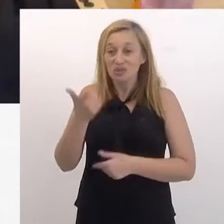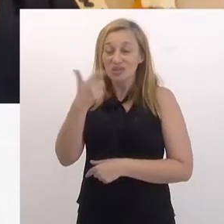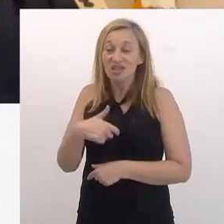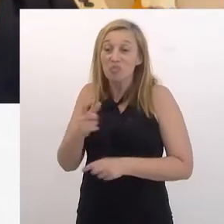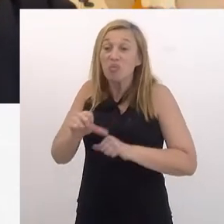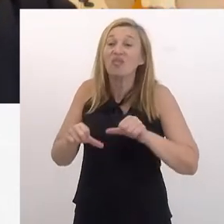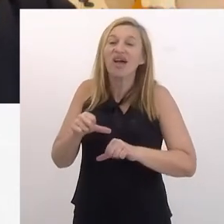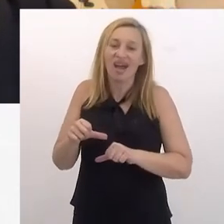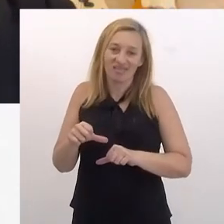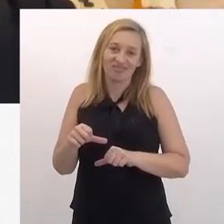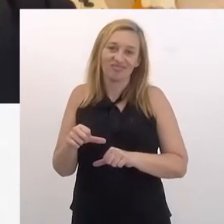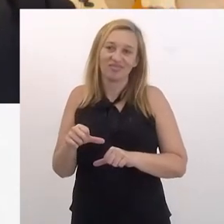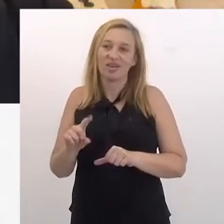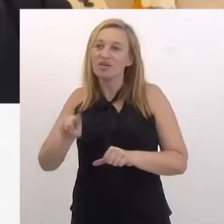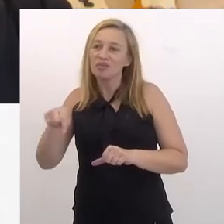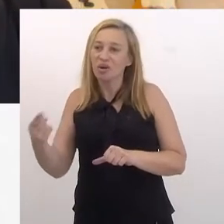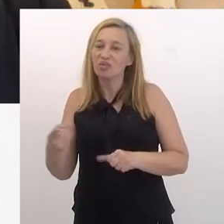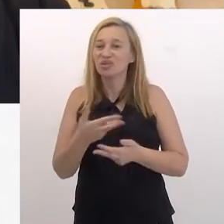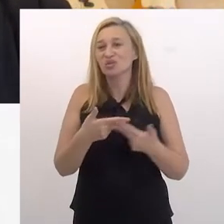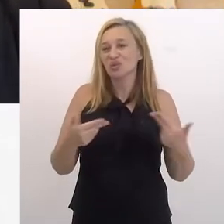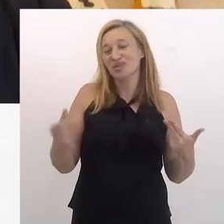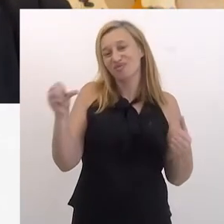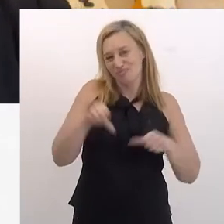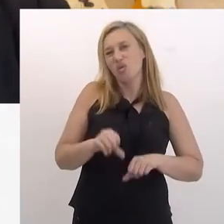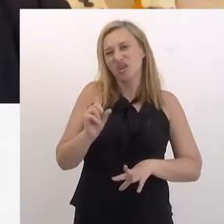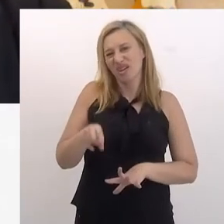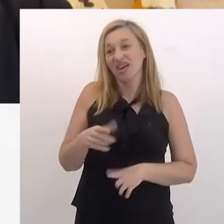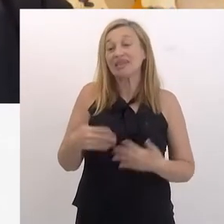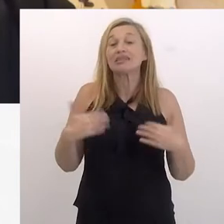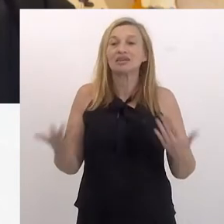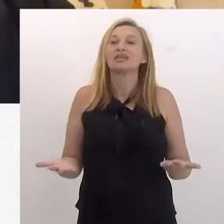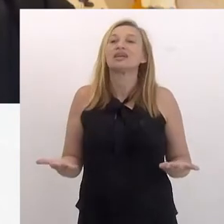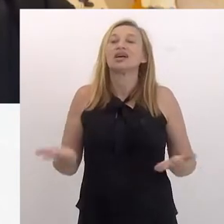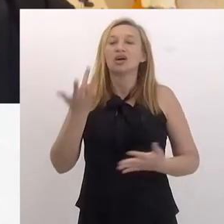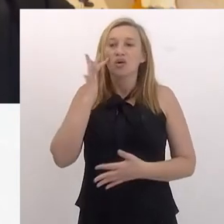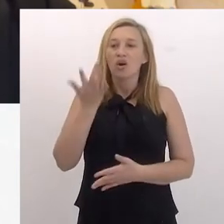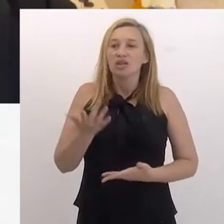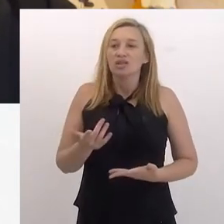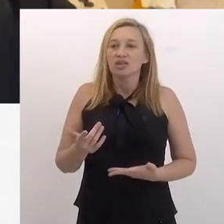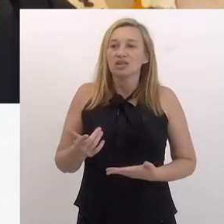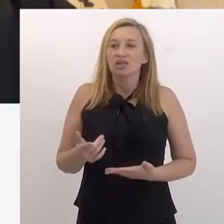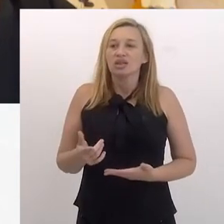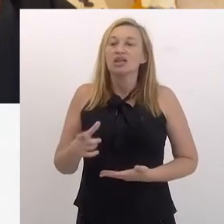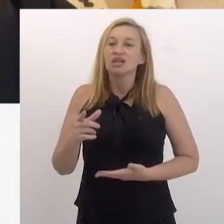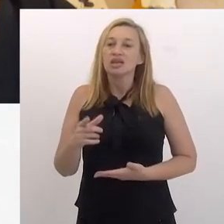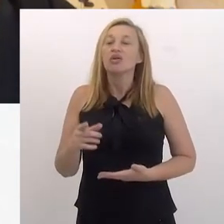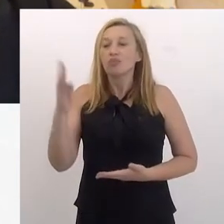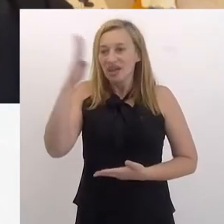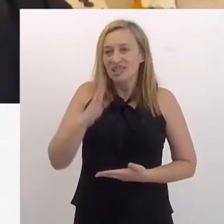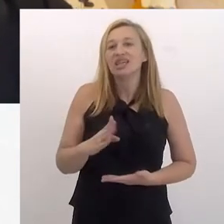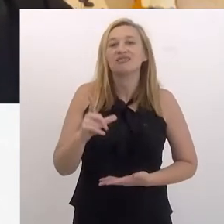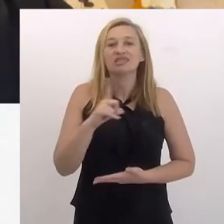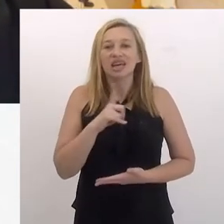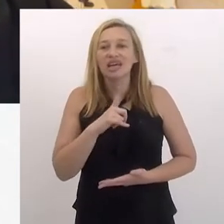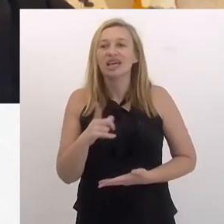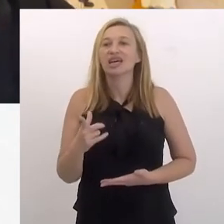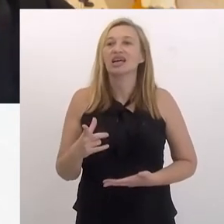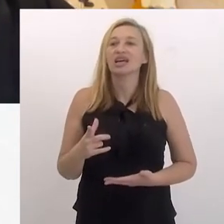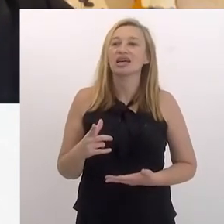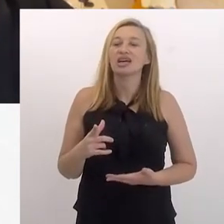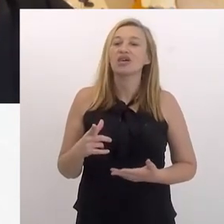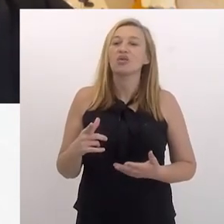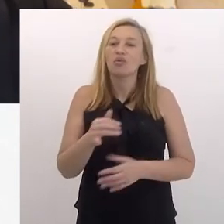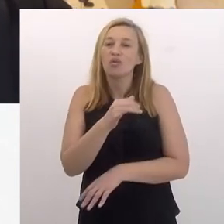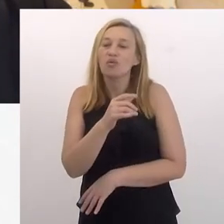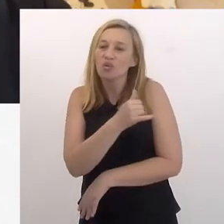para outras coisas piores. Então, acho que a gente tem, o brasileiro tem